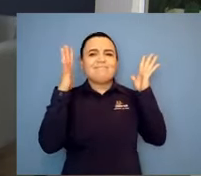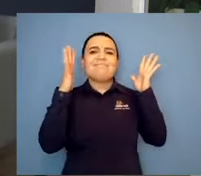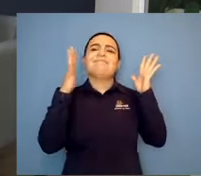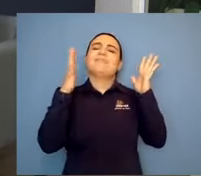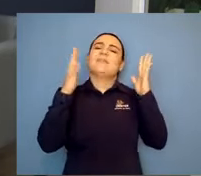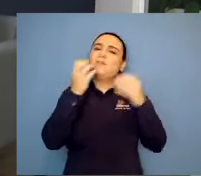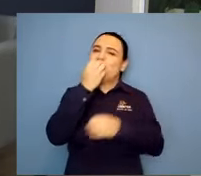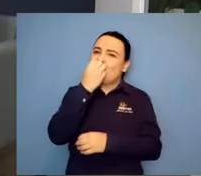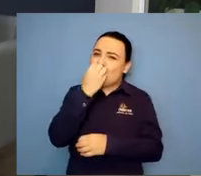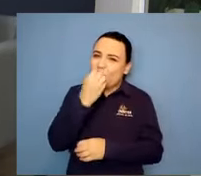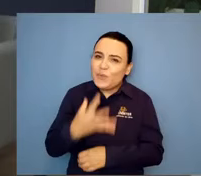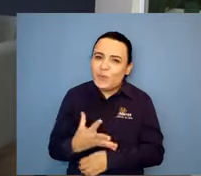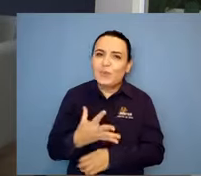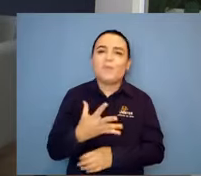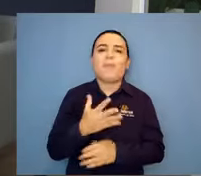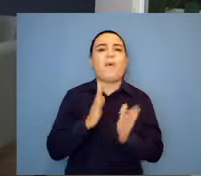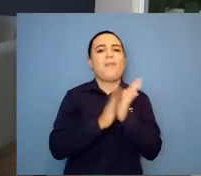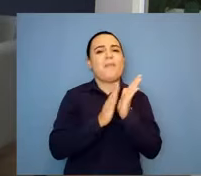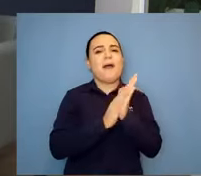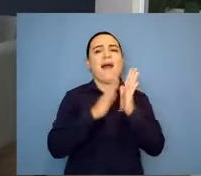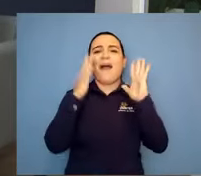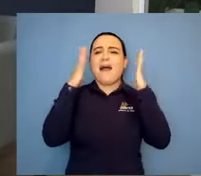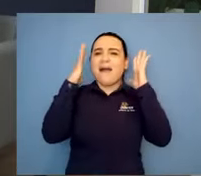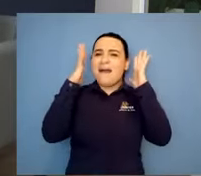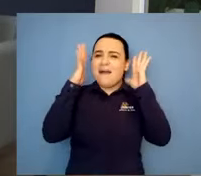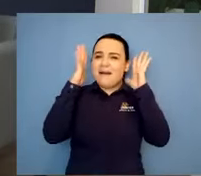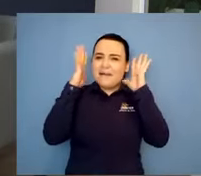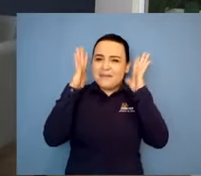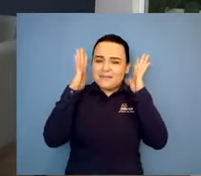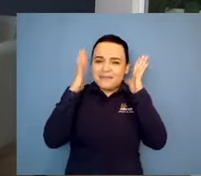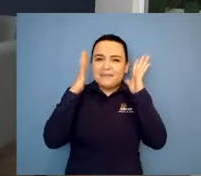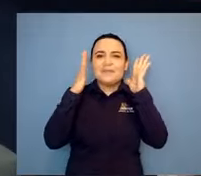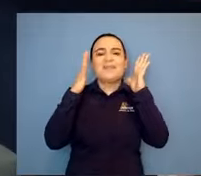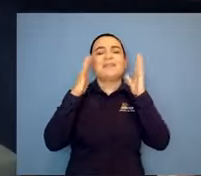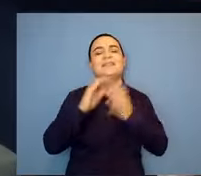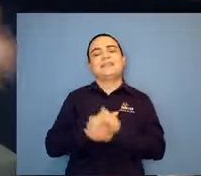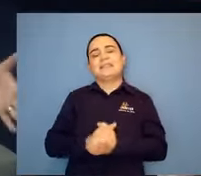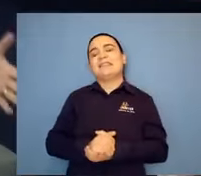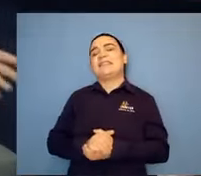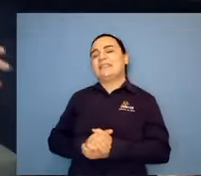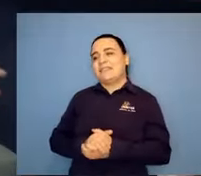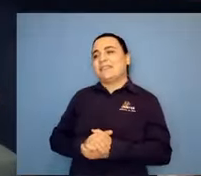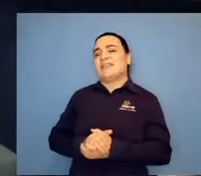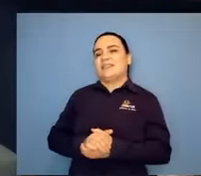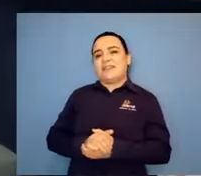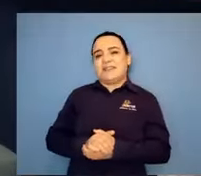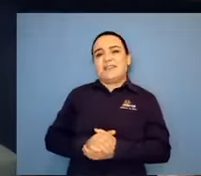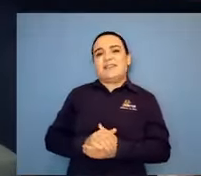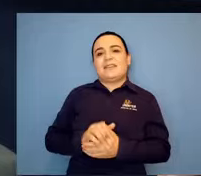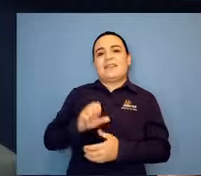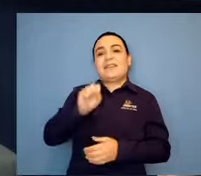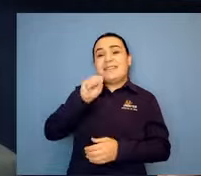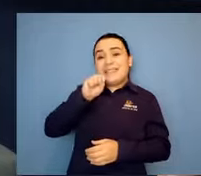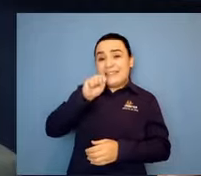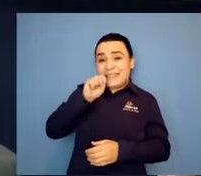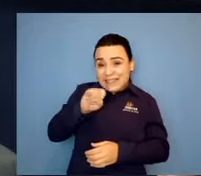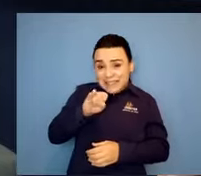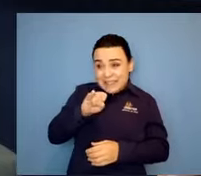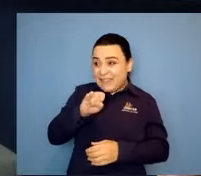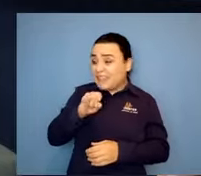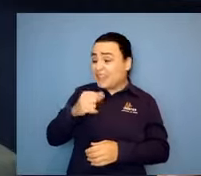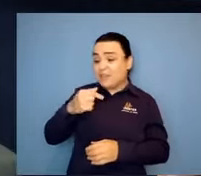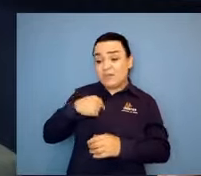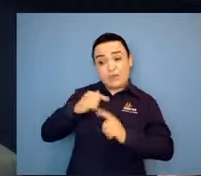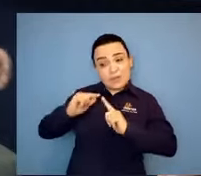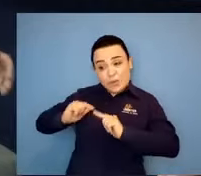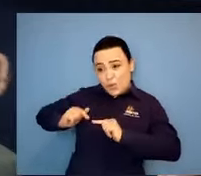gente fala e é verdade. Nossa, mais do que nunca, agora eu sei que é verdade. Se você planta alface, você vai colher alface. colher alface. Então, olha, tudo que eu